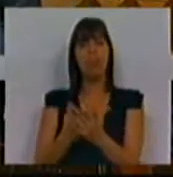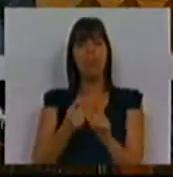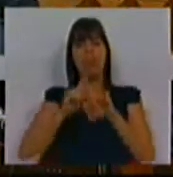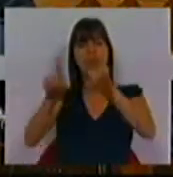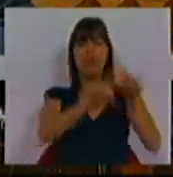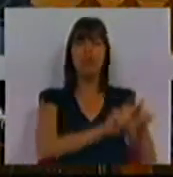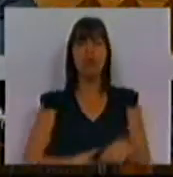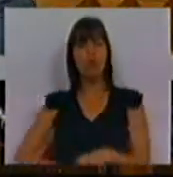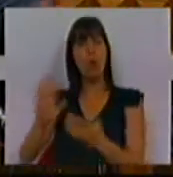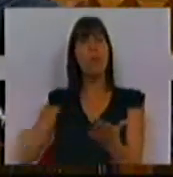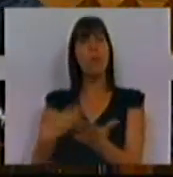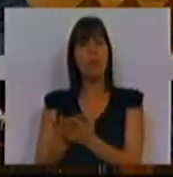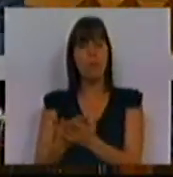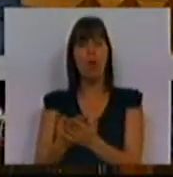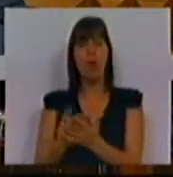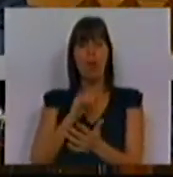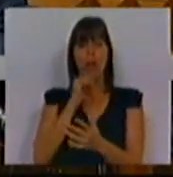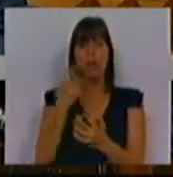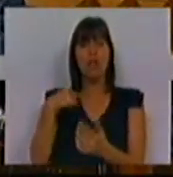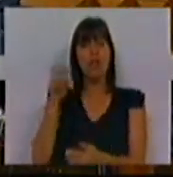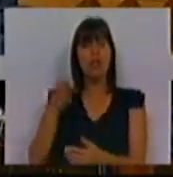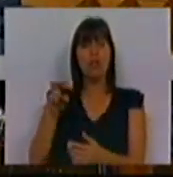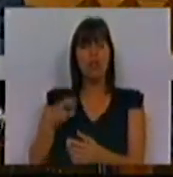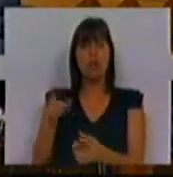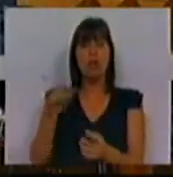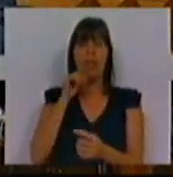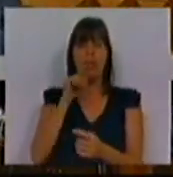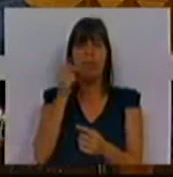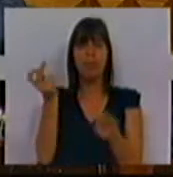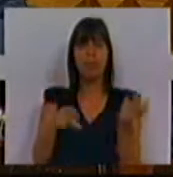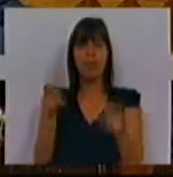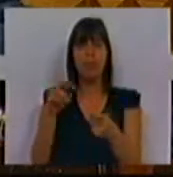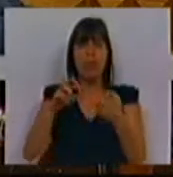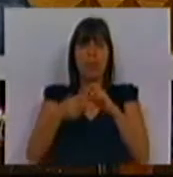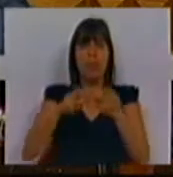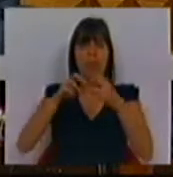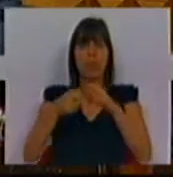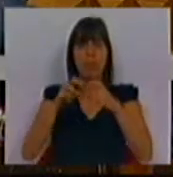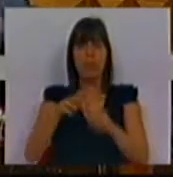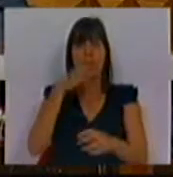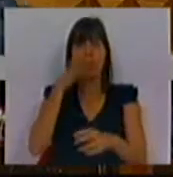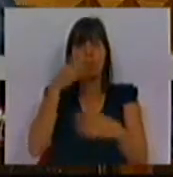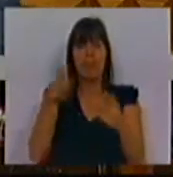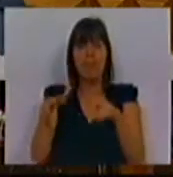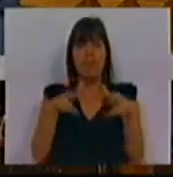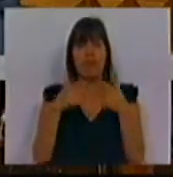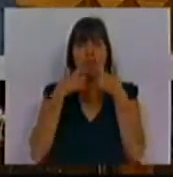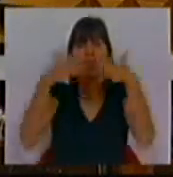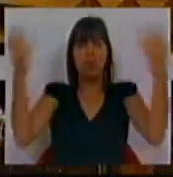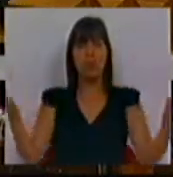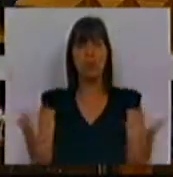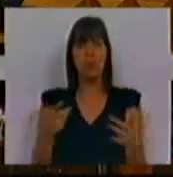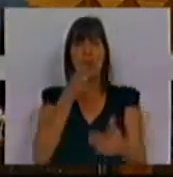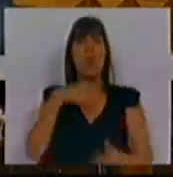variedíssimas propostas. Nós tivemos, desde junho, sucessivos incidentes, problemas, explicações, vídeos em todo o lado.